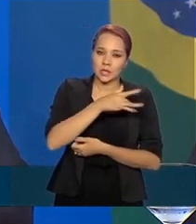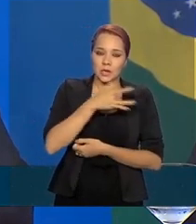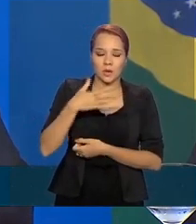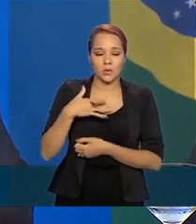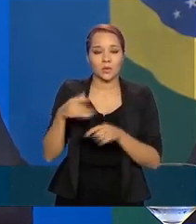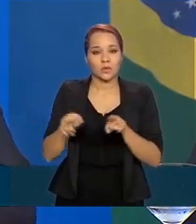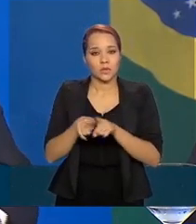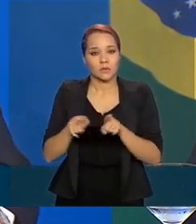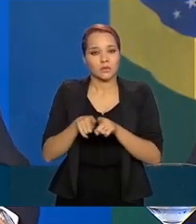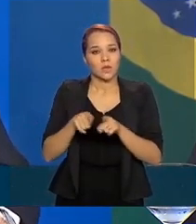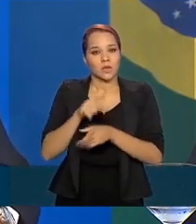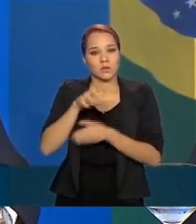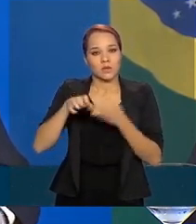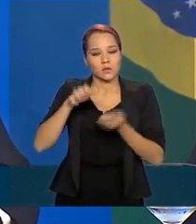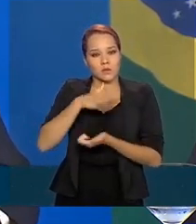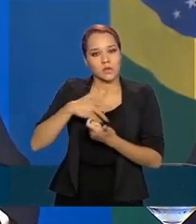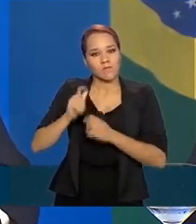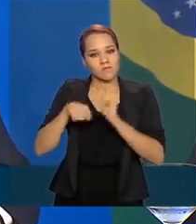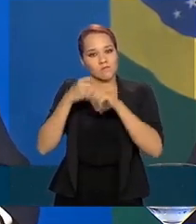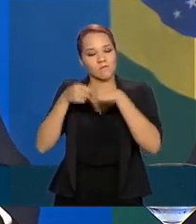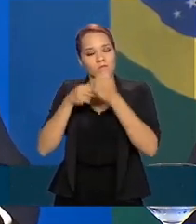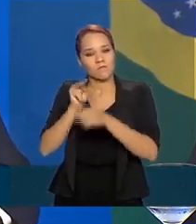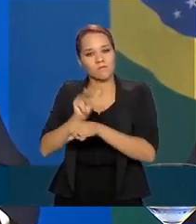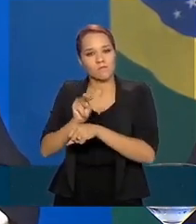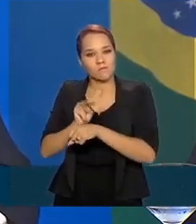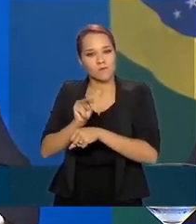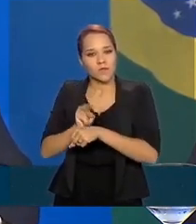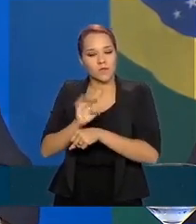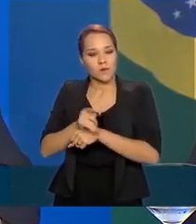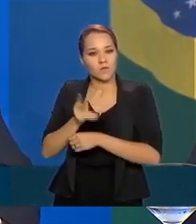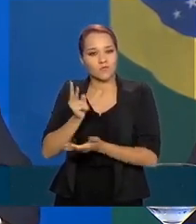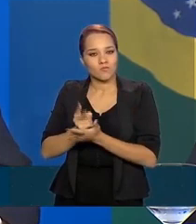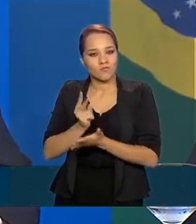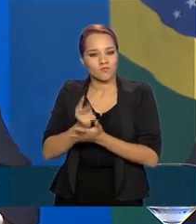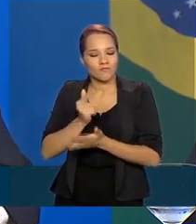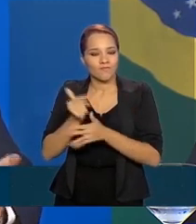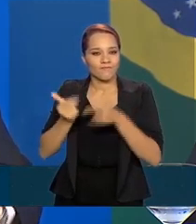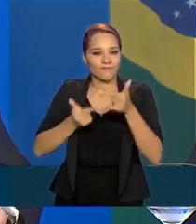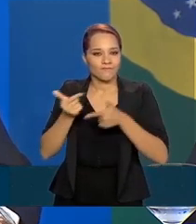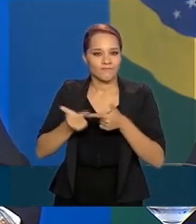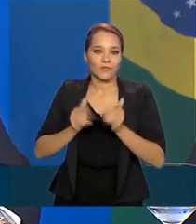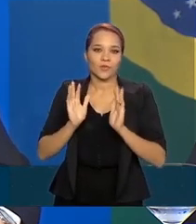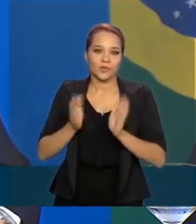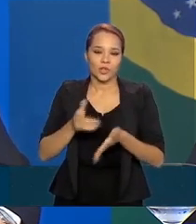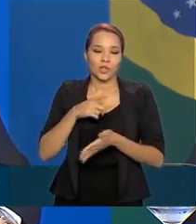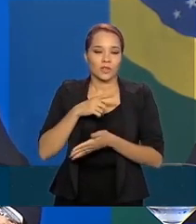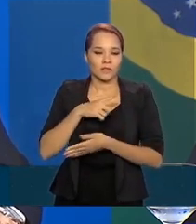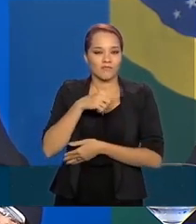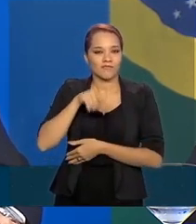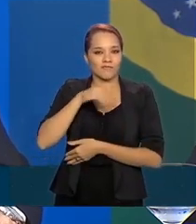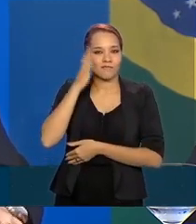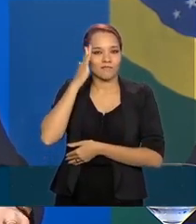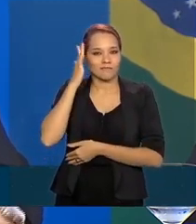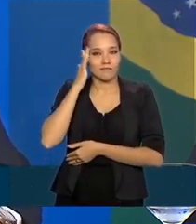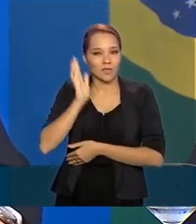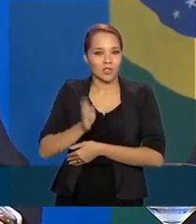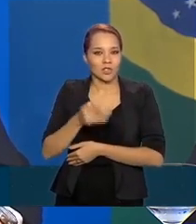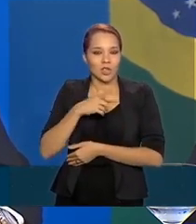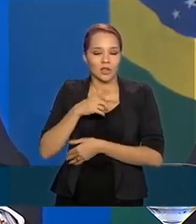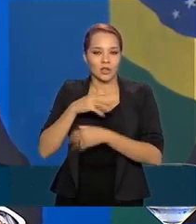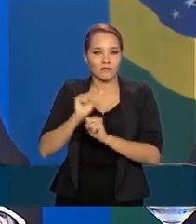no aspecto econômico e da preservação de emprego. Então, já houve, como os senhores sabem, uma